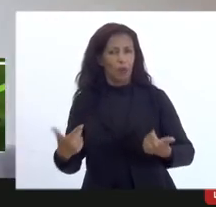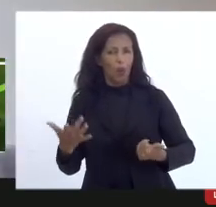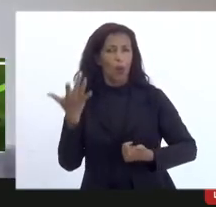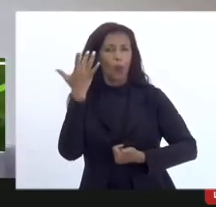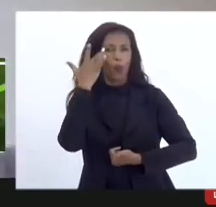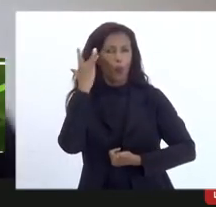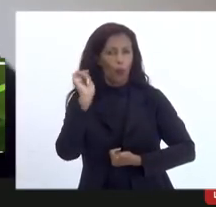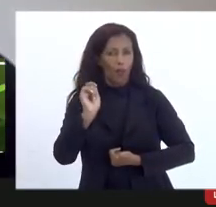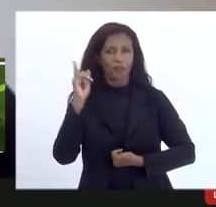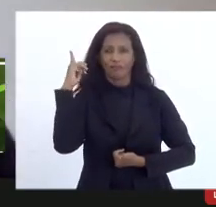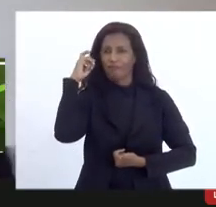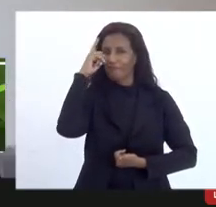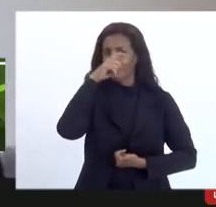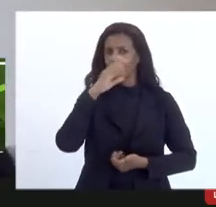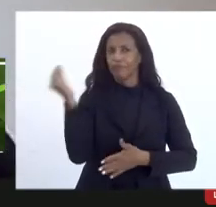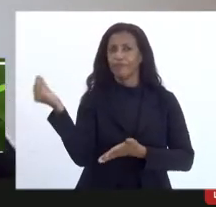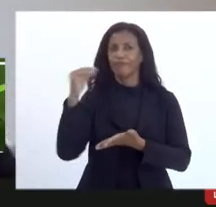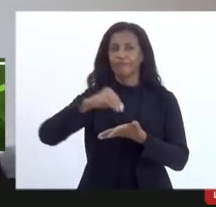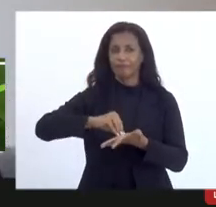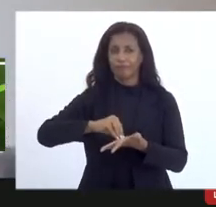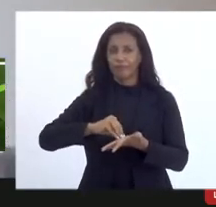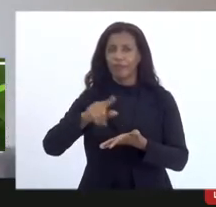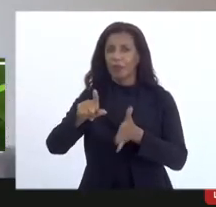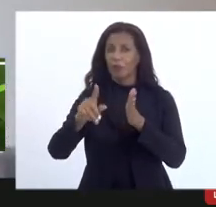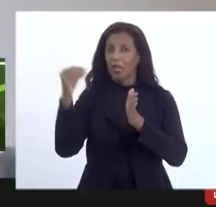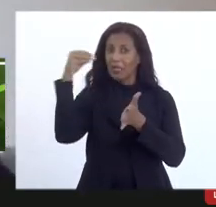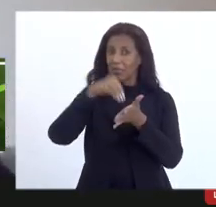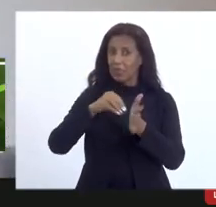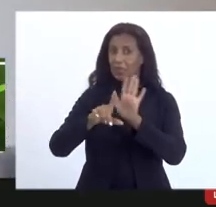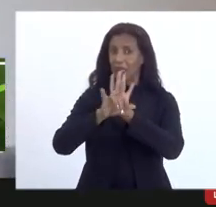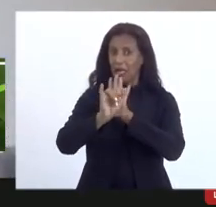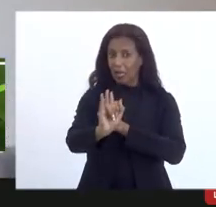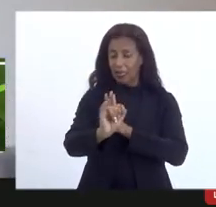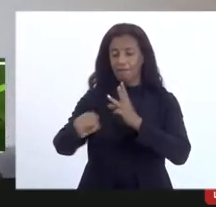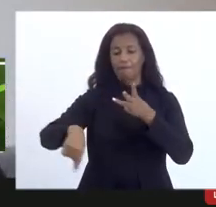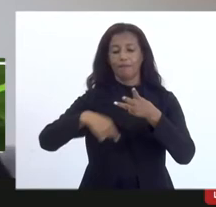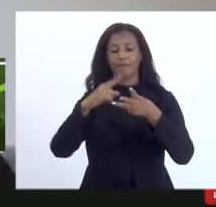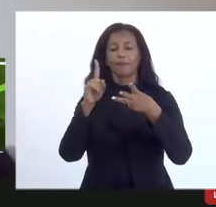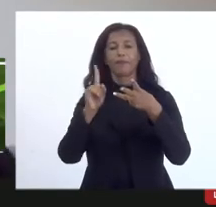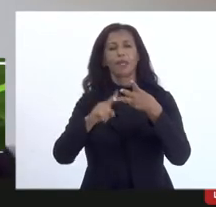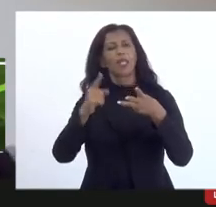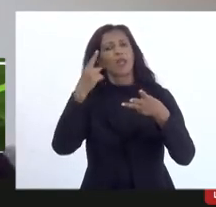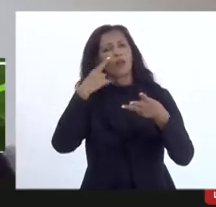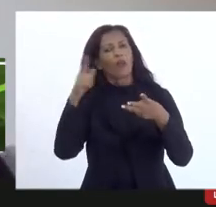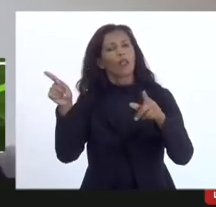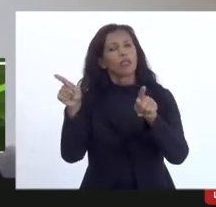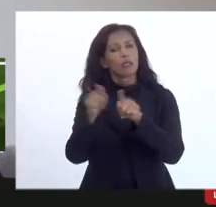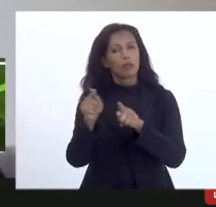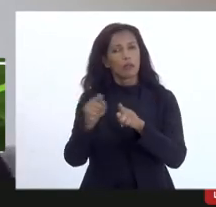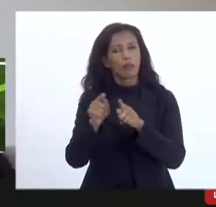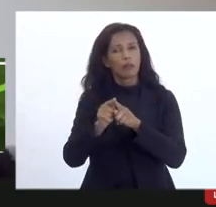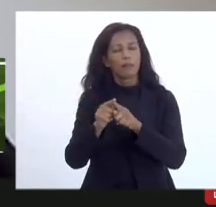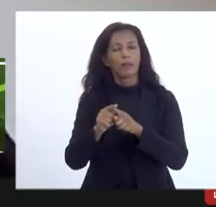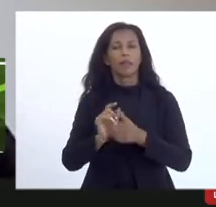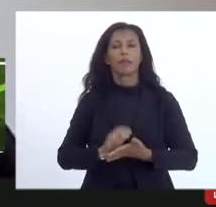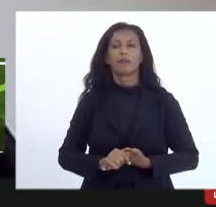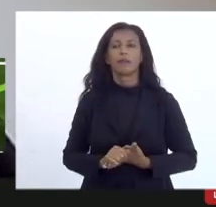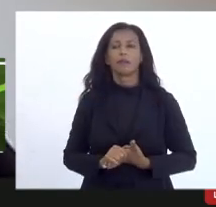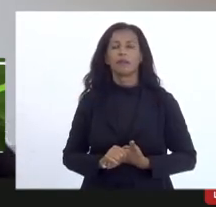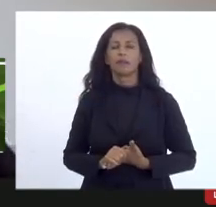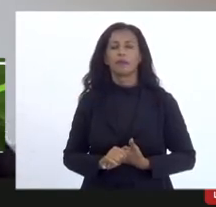não vejo nenhuma dificuldade de colocar isso aí na lei e a outra coisa que eu vejo também aí é a questão